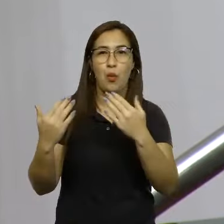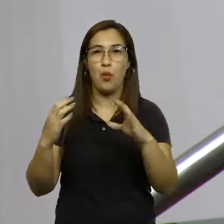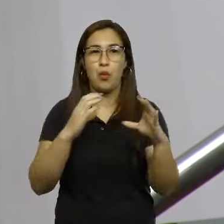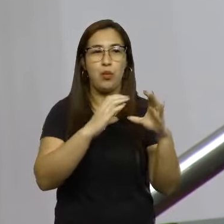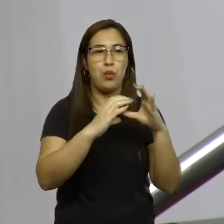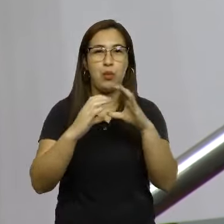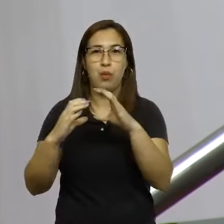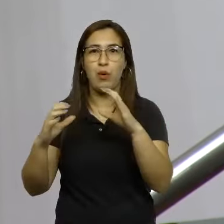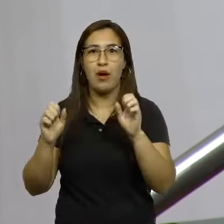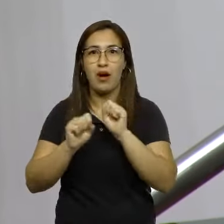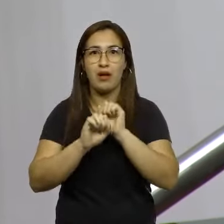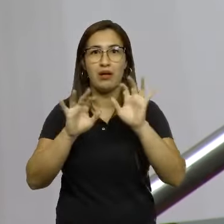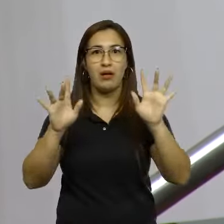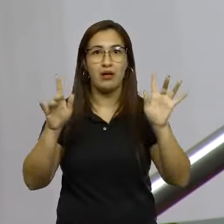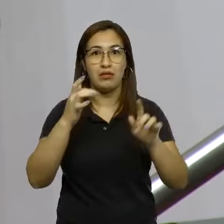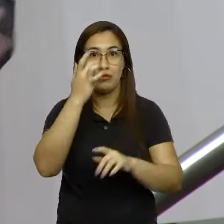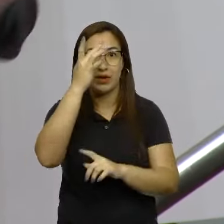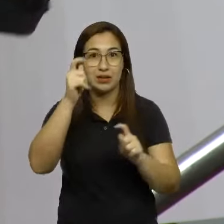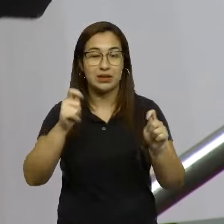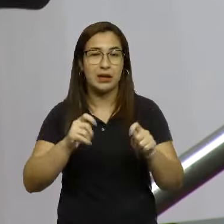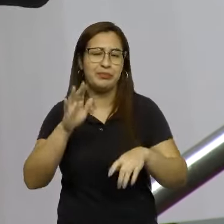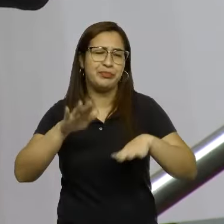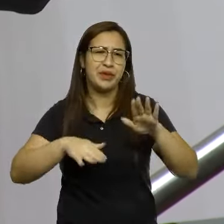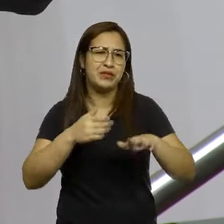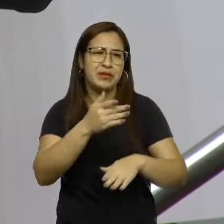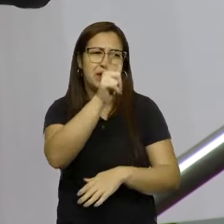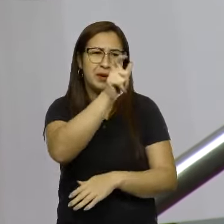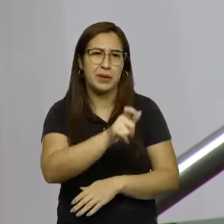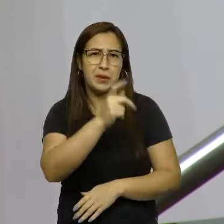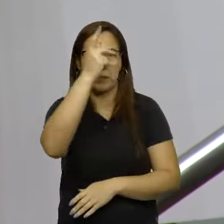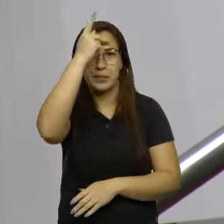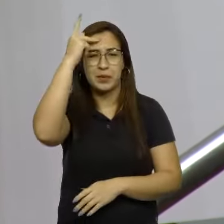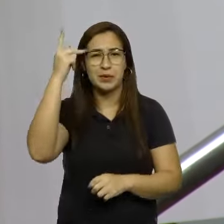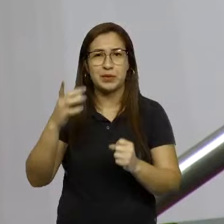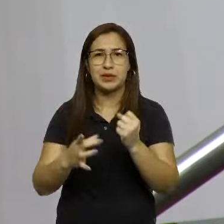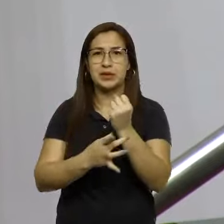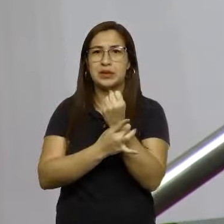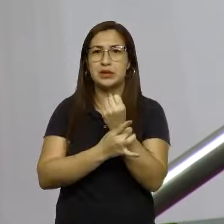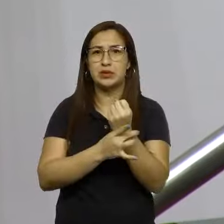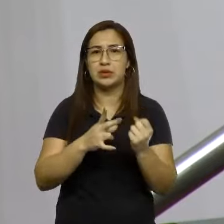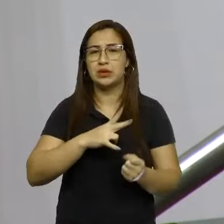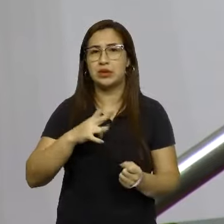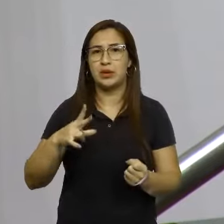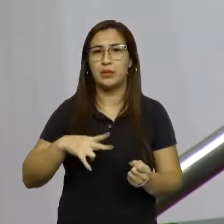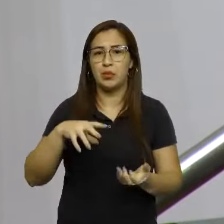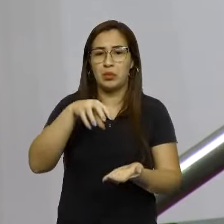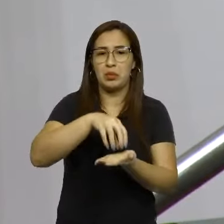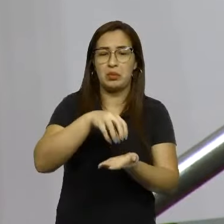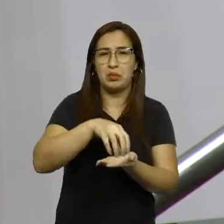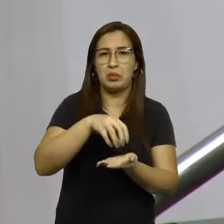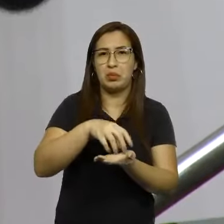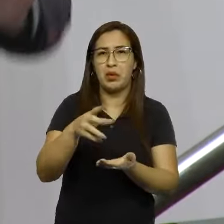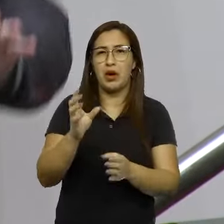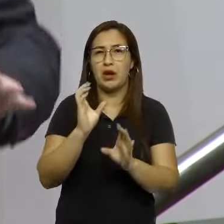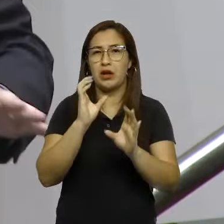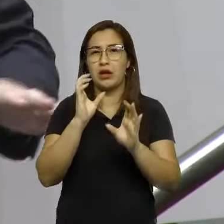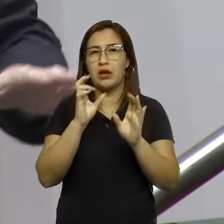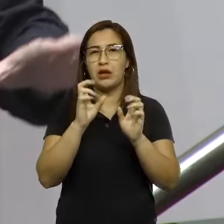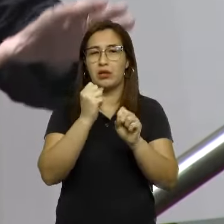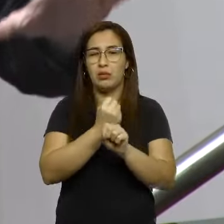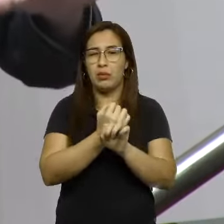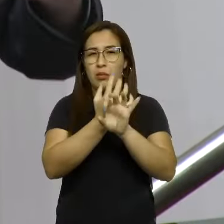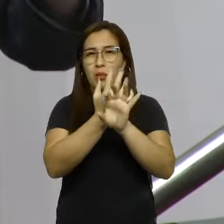imagina o que vai acontecer. O cidadão, às vezes, a segurança pública, lá na rua, numa praça, numa câmera, de um